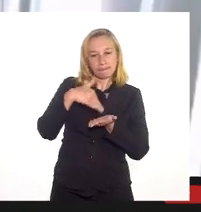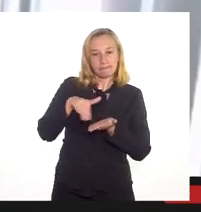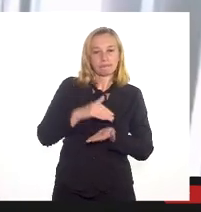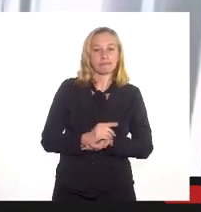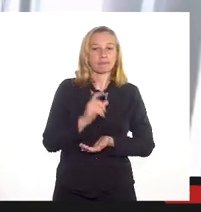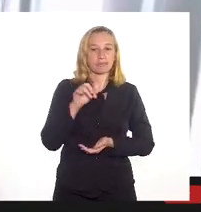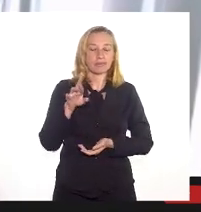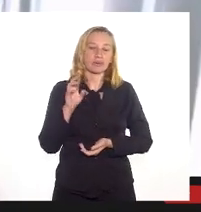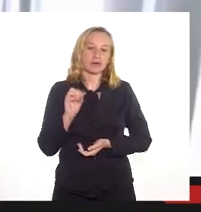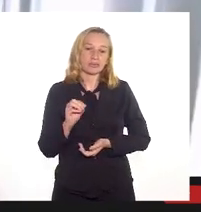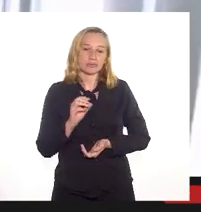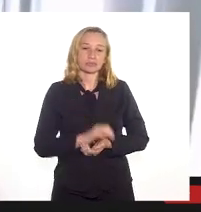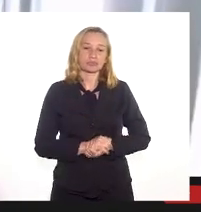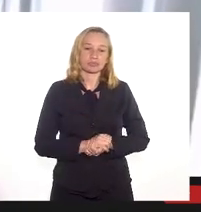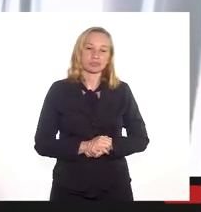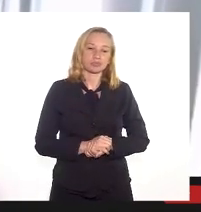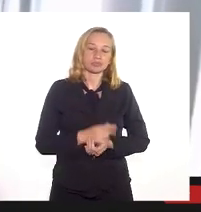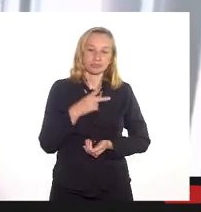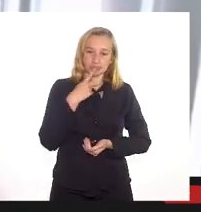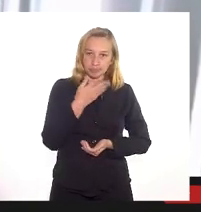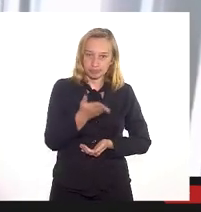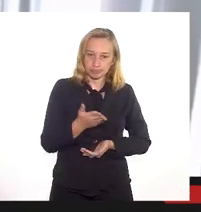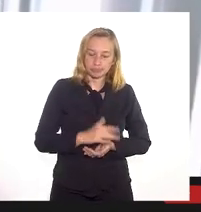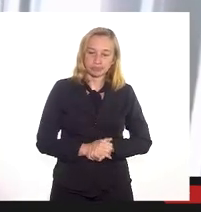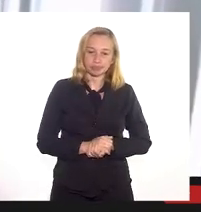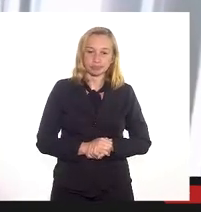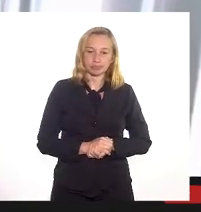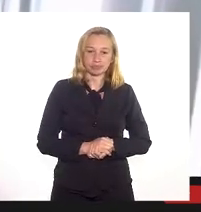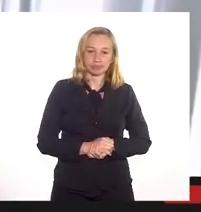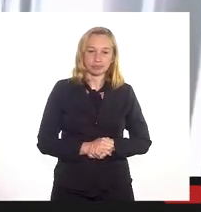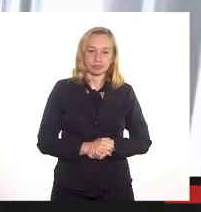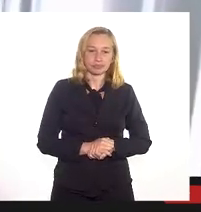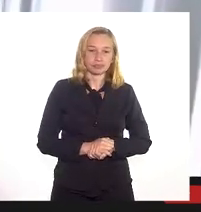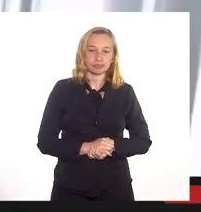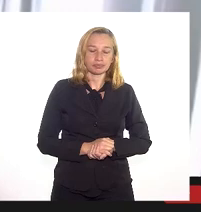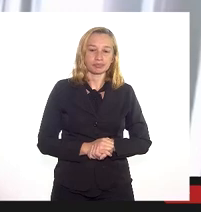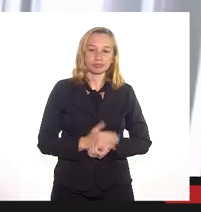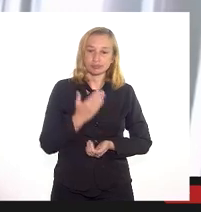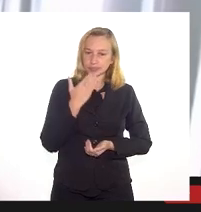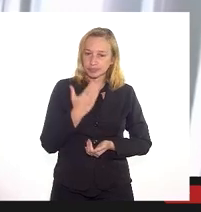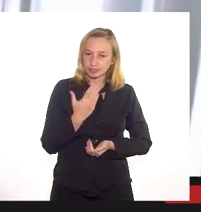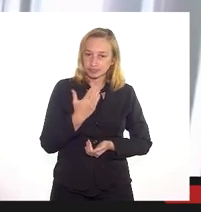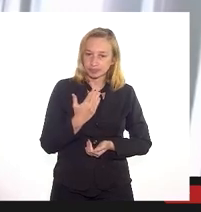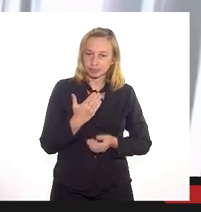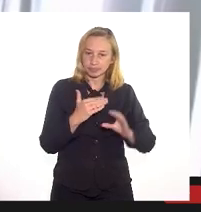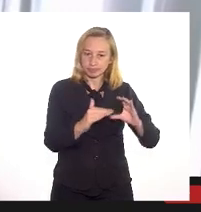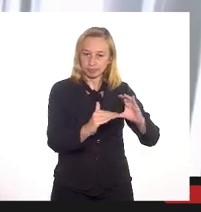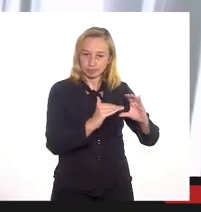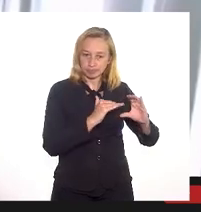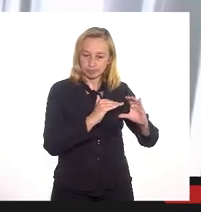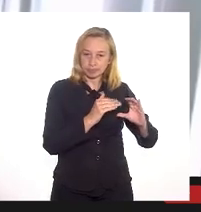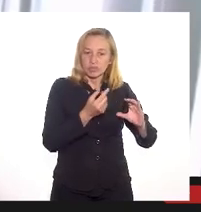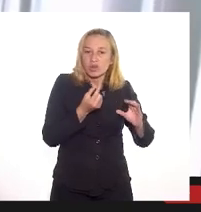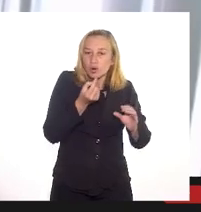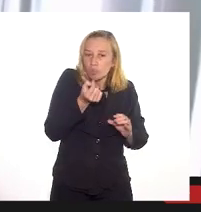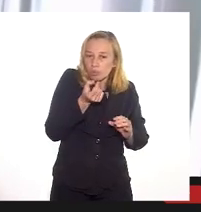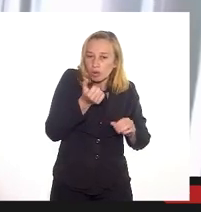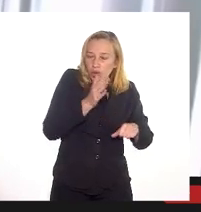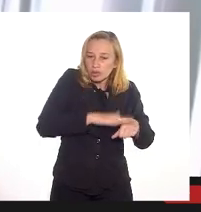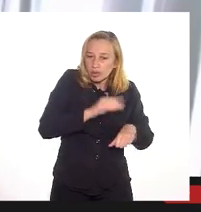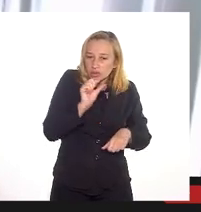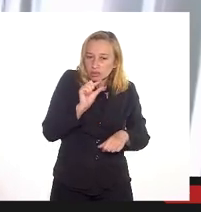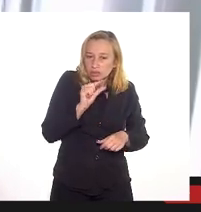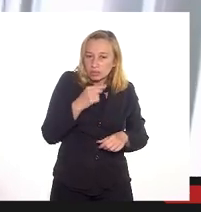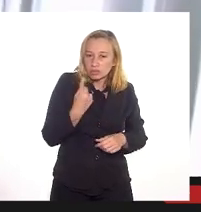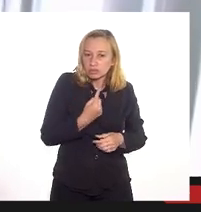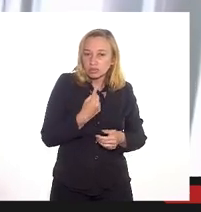Leandro Guimarães, por sua participação, eu justamente ia pedir, se vossa senhoria podia ficar mais um pouco conosco na audiência,